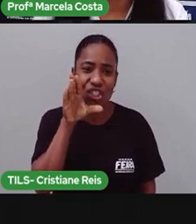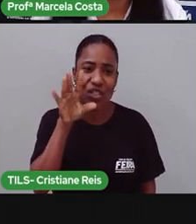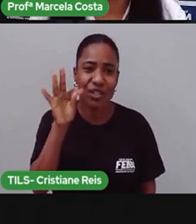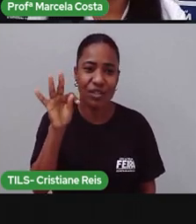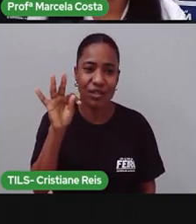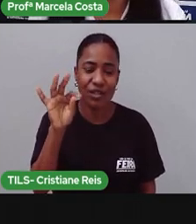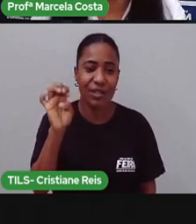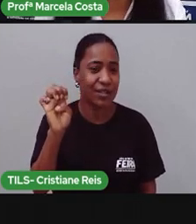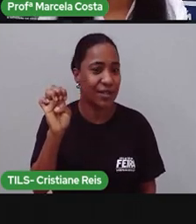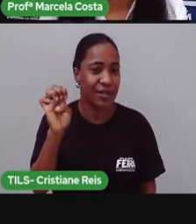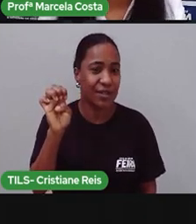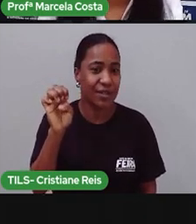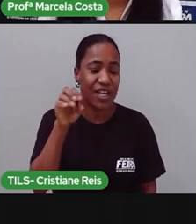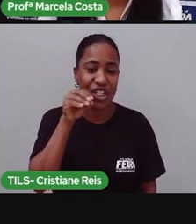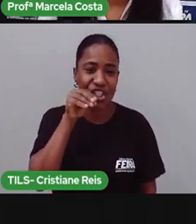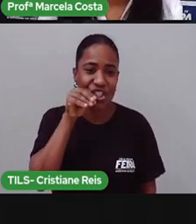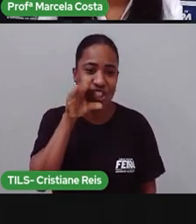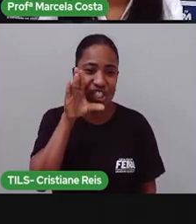letras eu vou precisar usar?